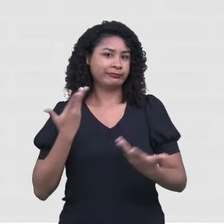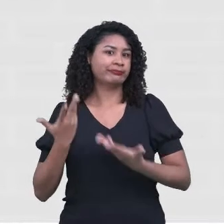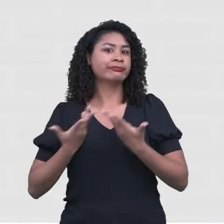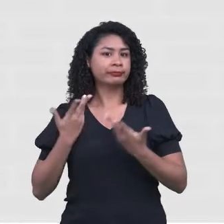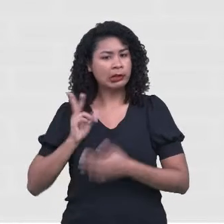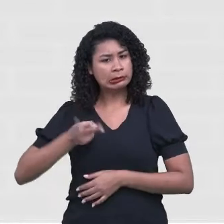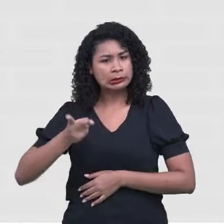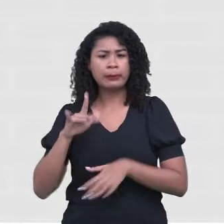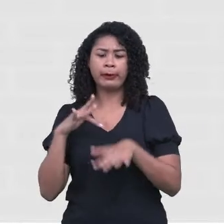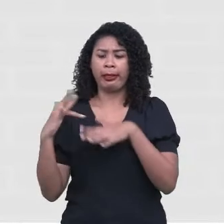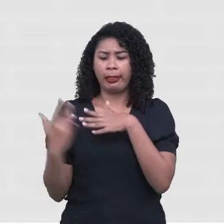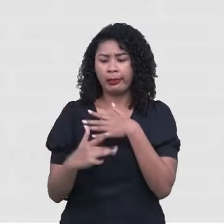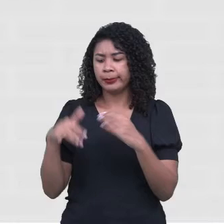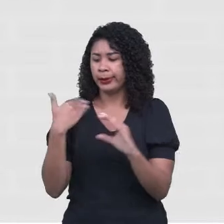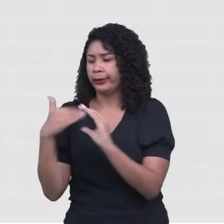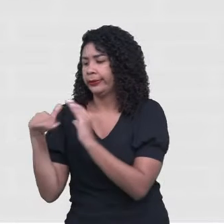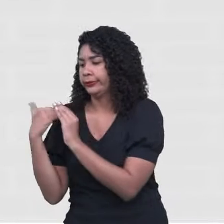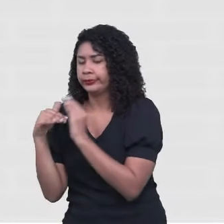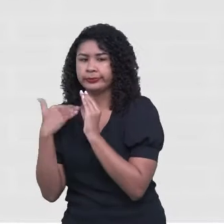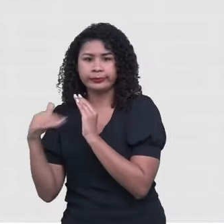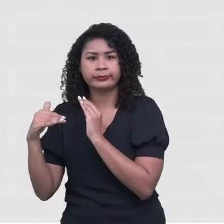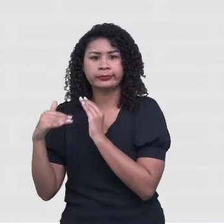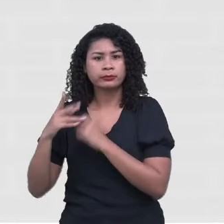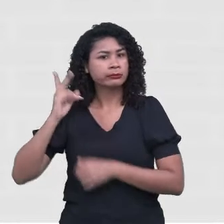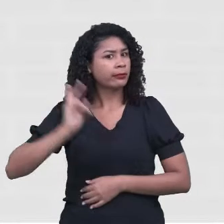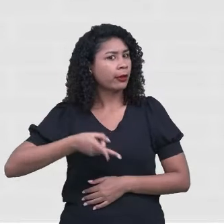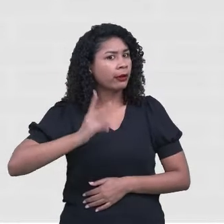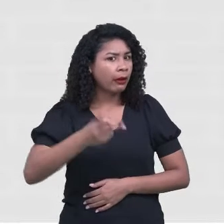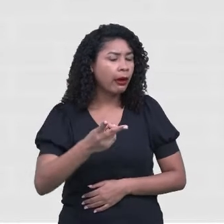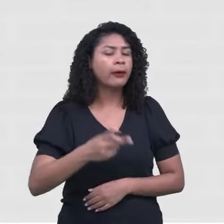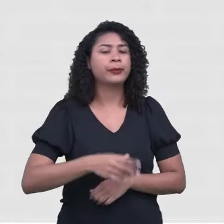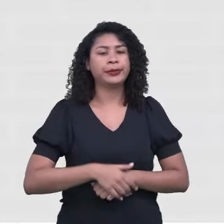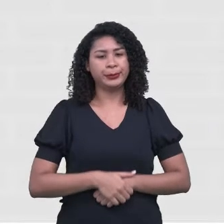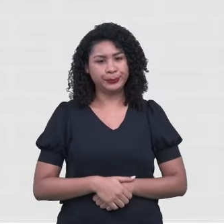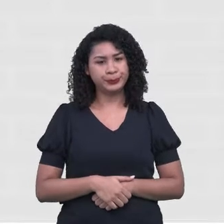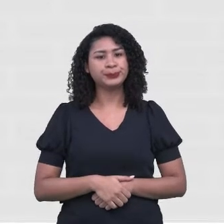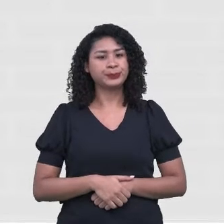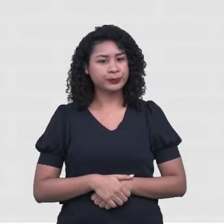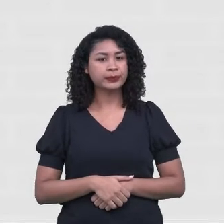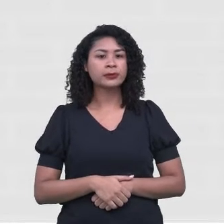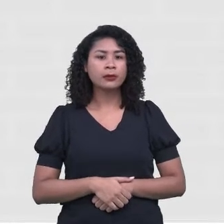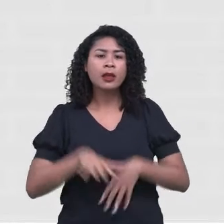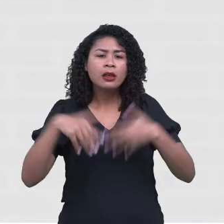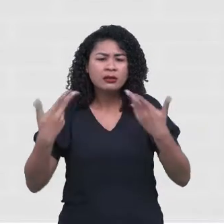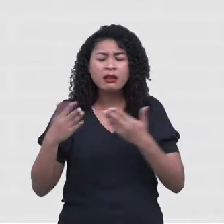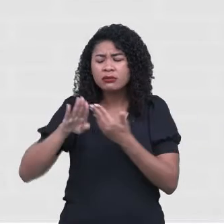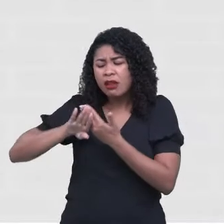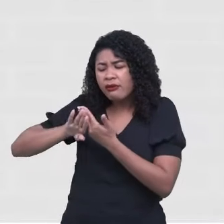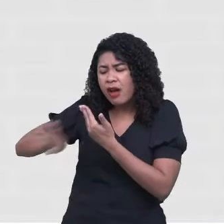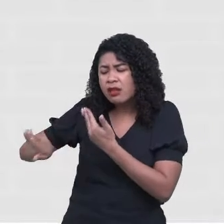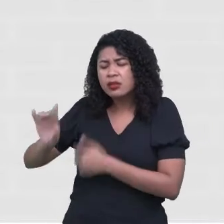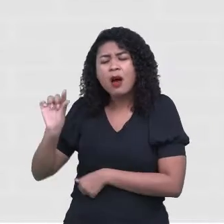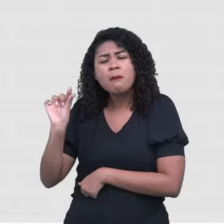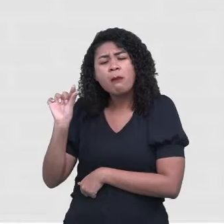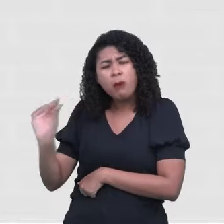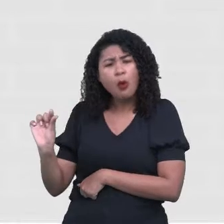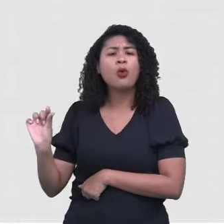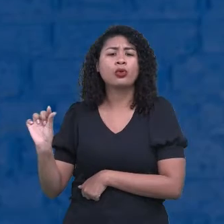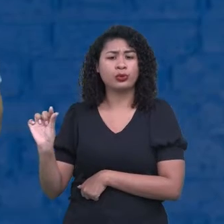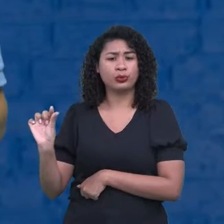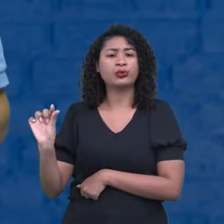sociais, mandando mensagem. Porque é toda hora. Certo? Então, vamos deixar. Eu deixo, eu faço o quê?